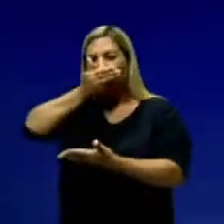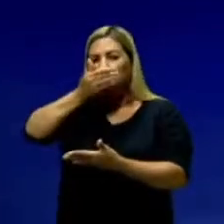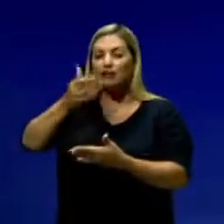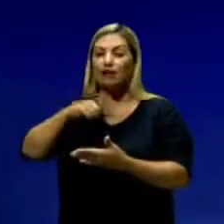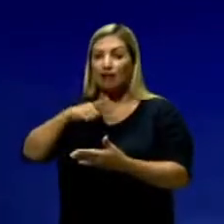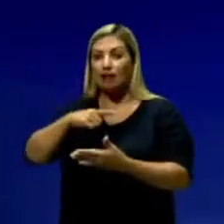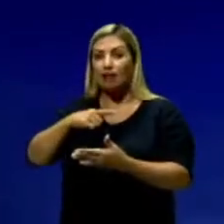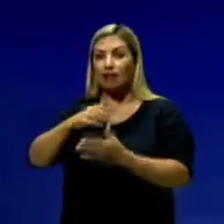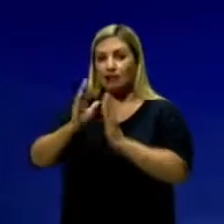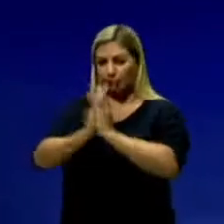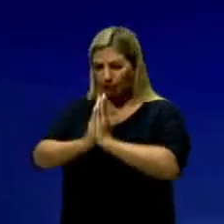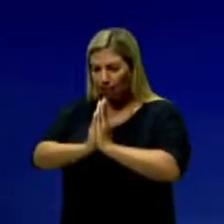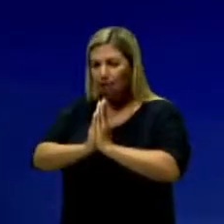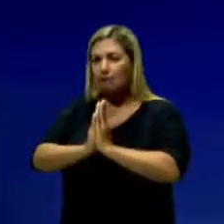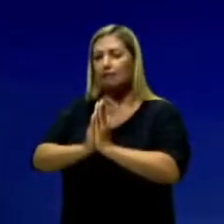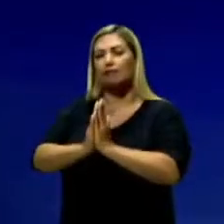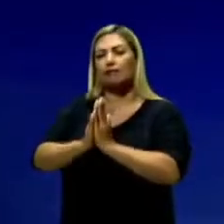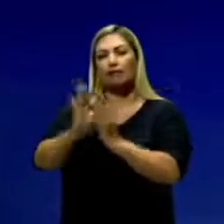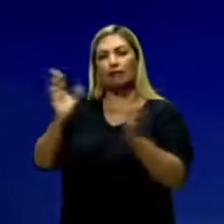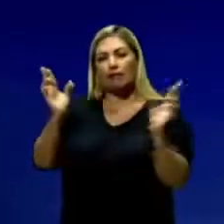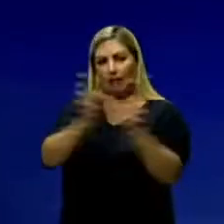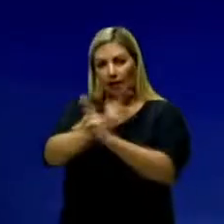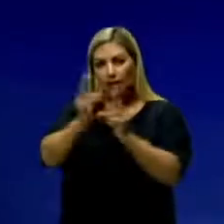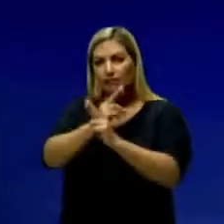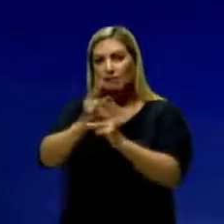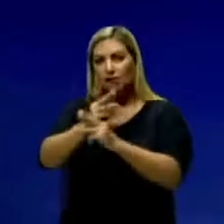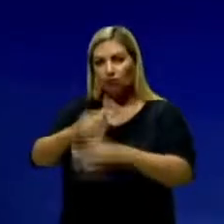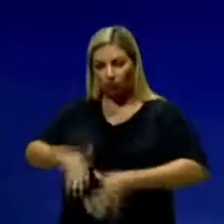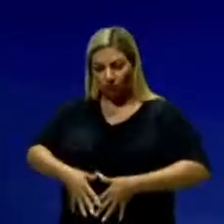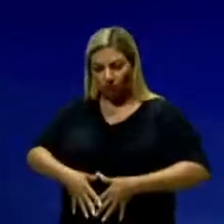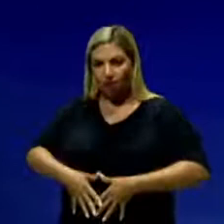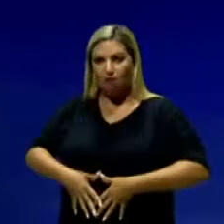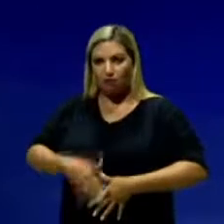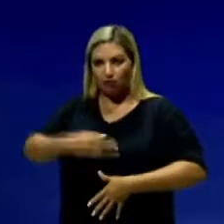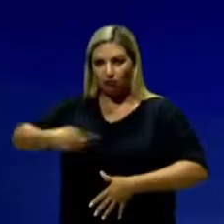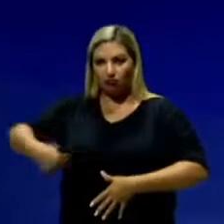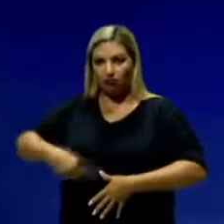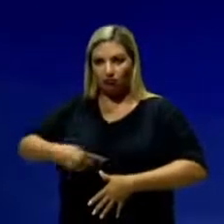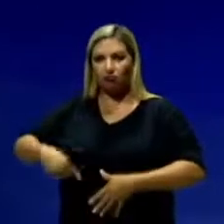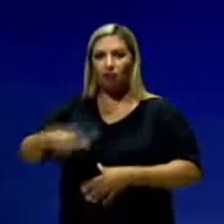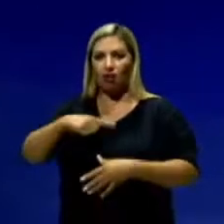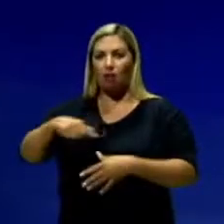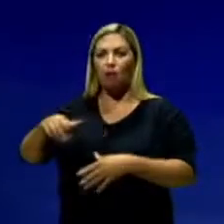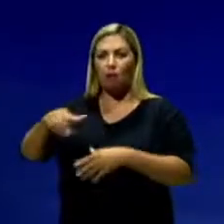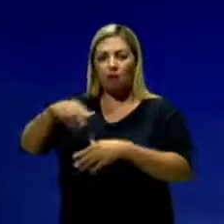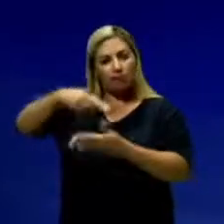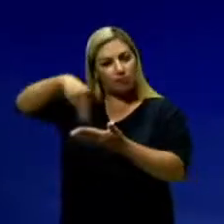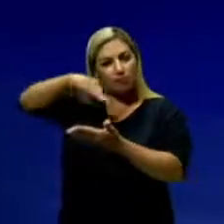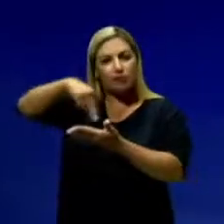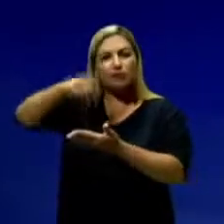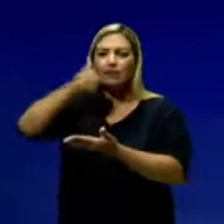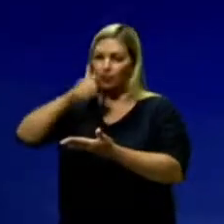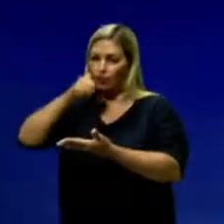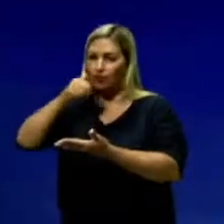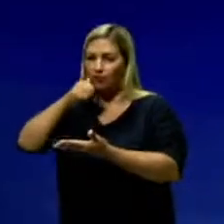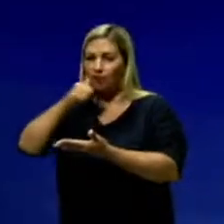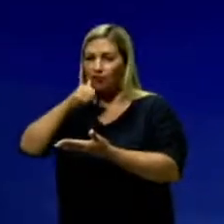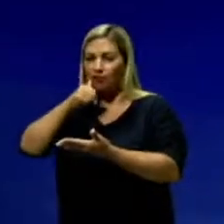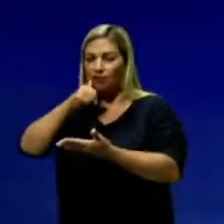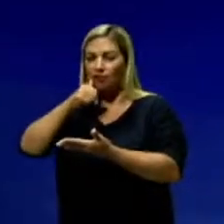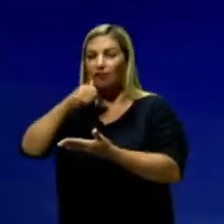né? Que demonstra a relação com o ventre e é uma dança basicamente feminina.